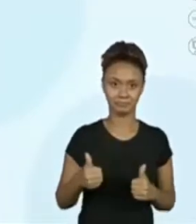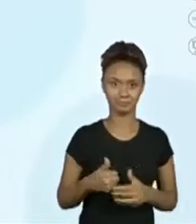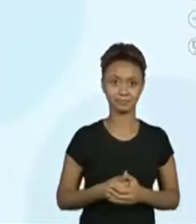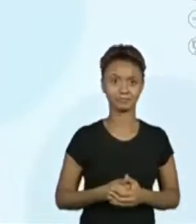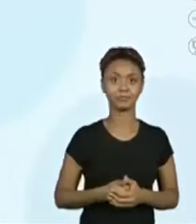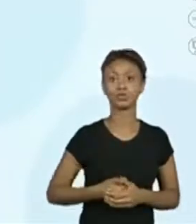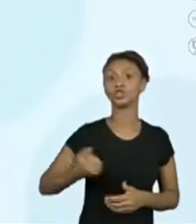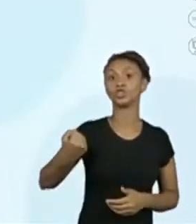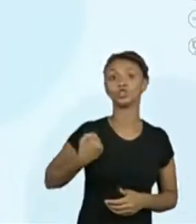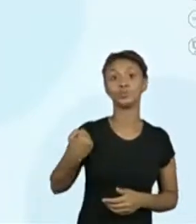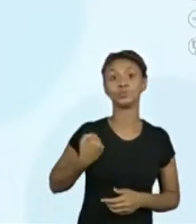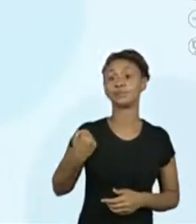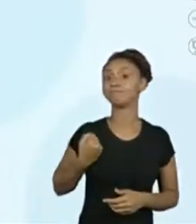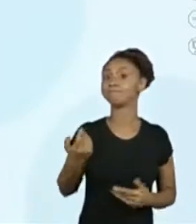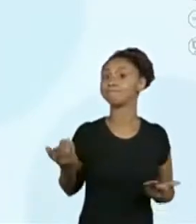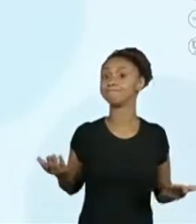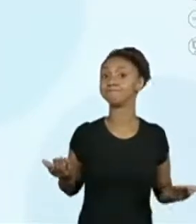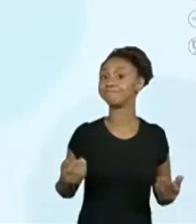Numéricas.